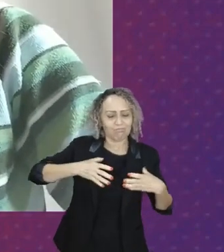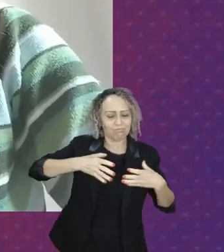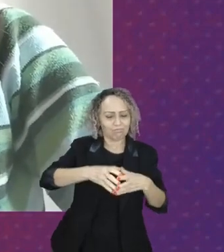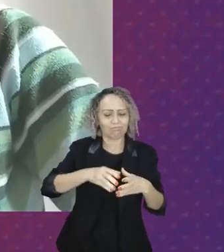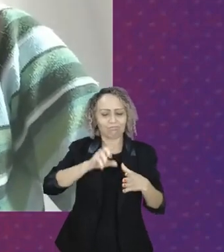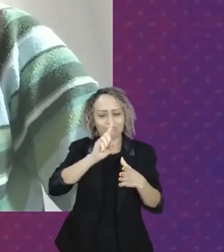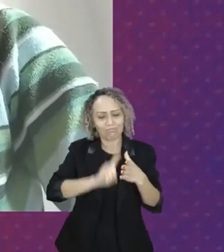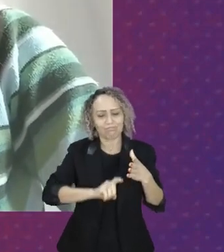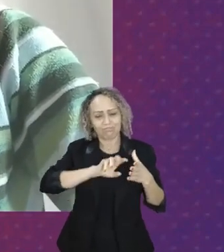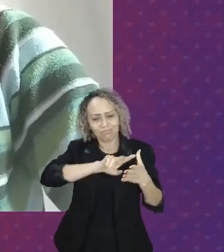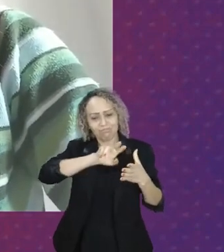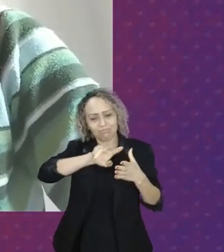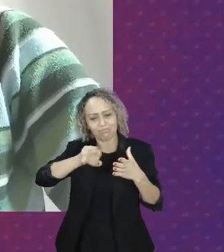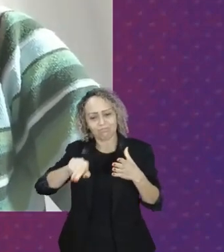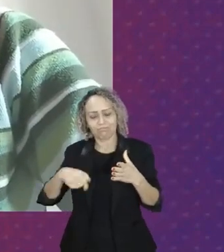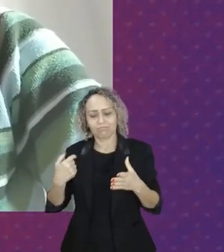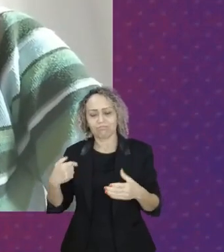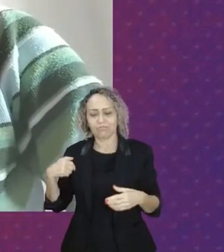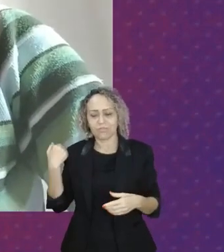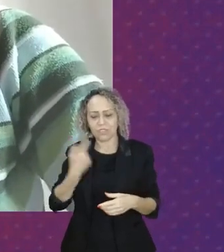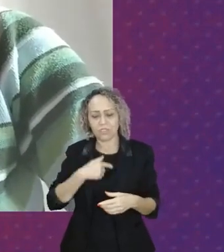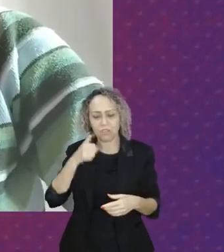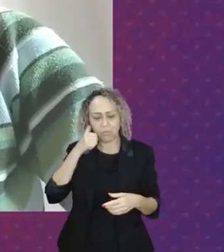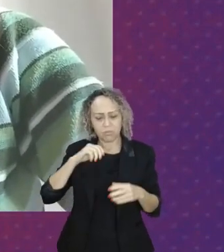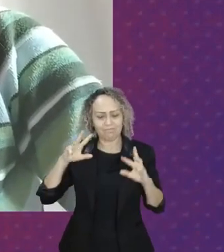enquanto mulheres que fazem a luta diária